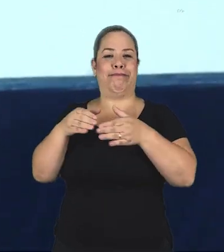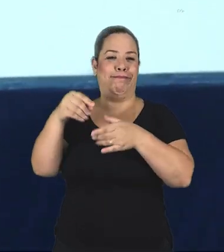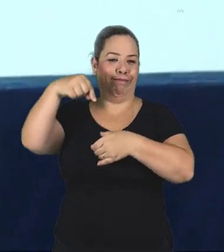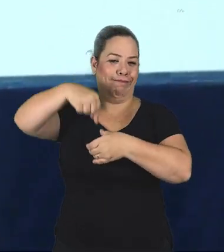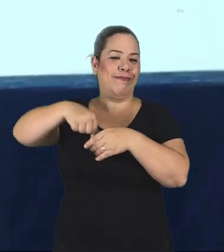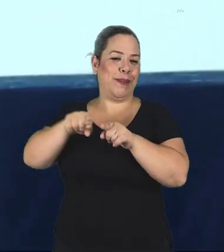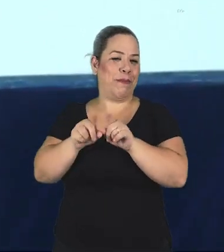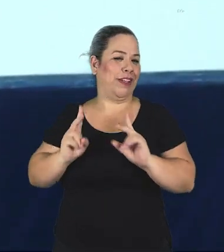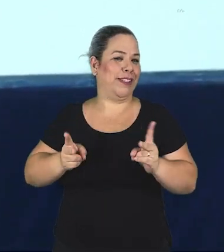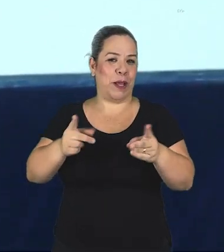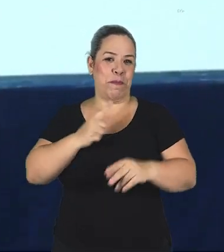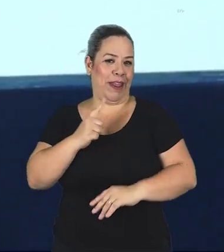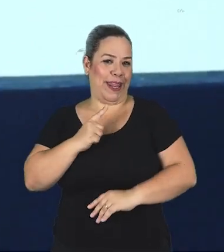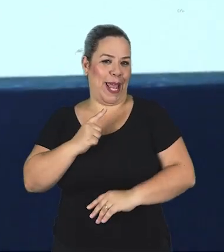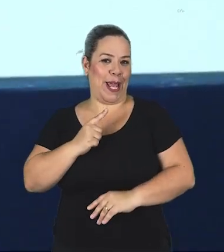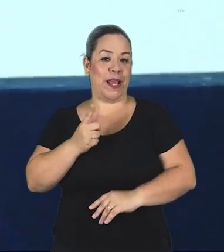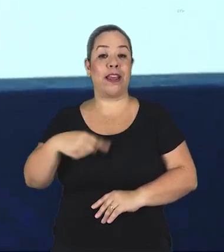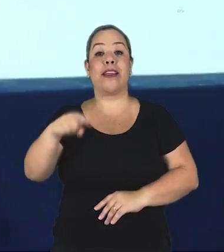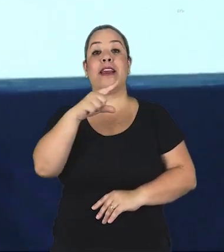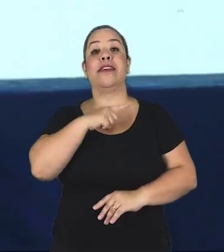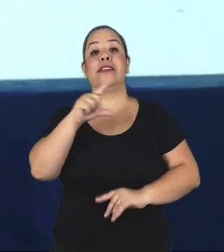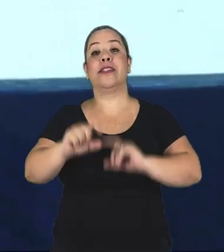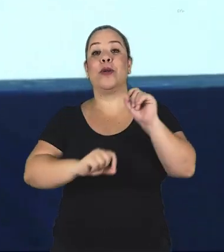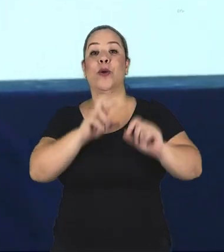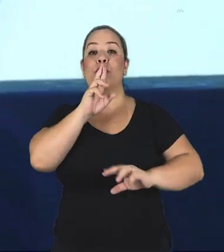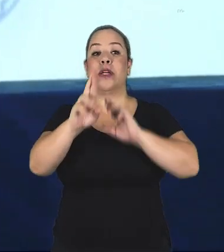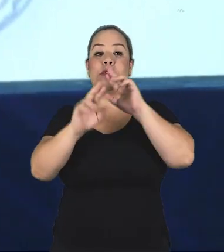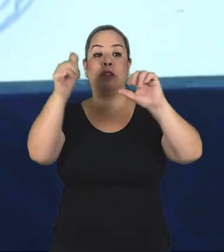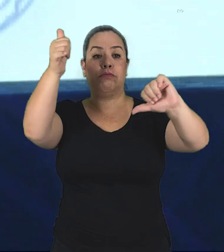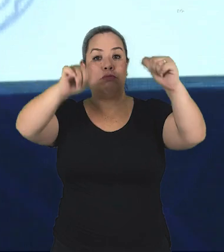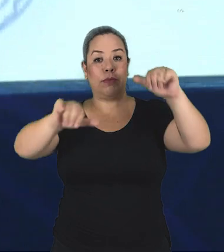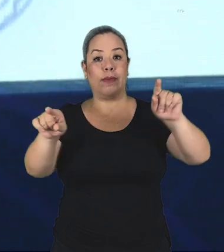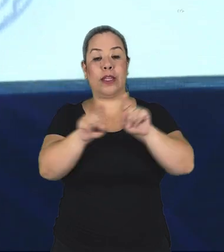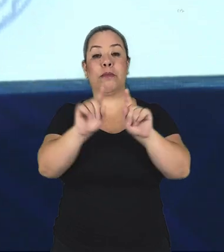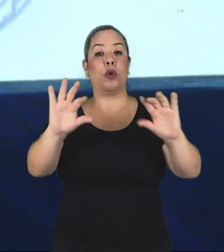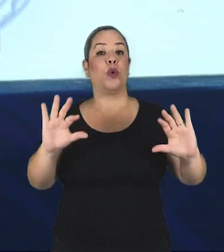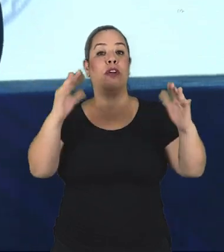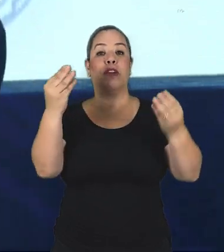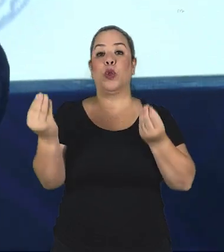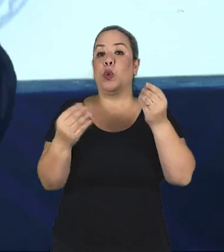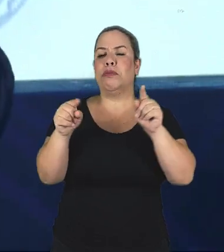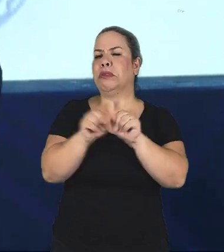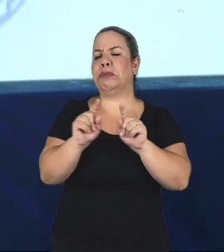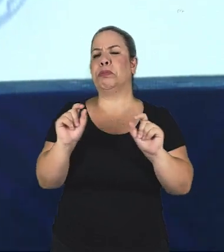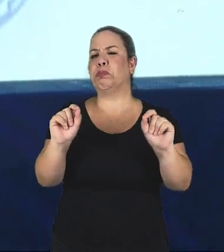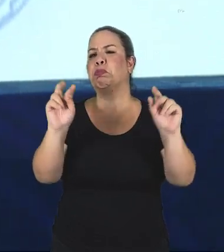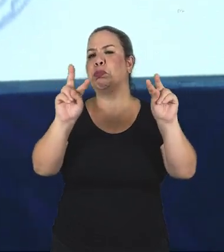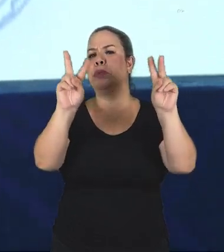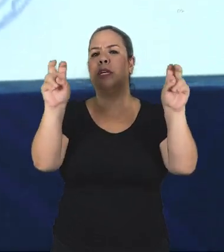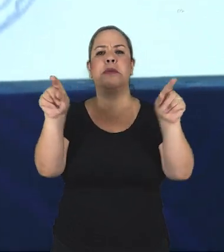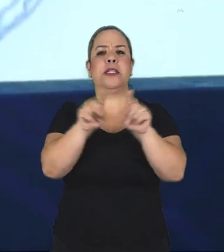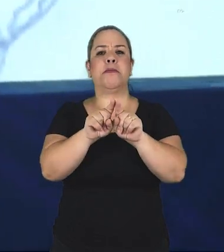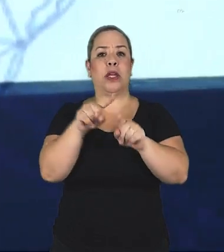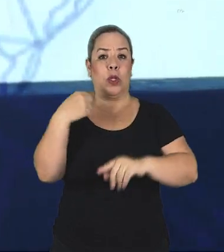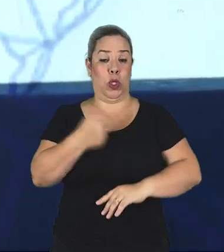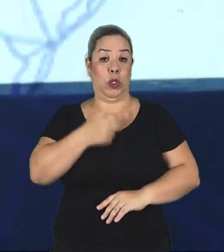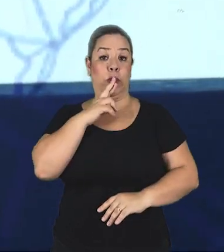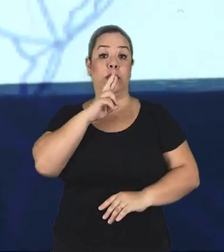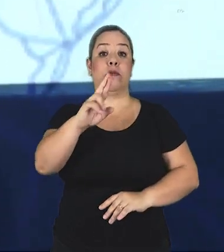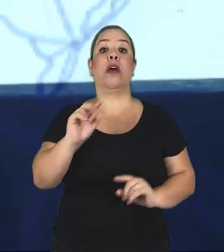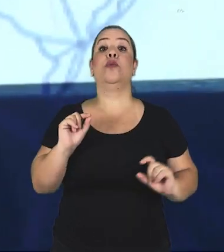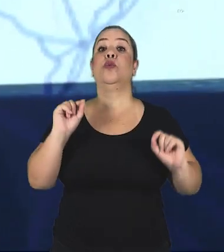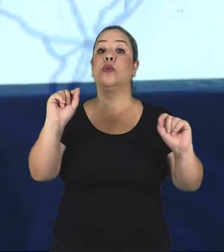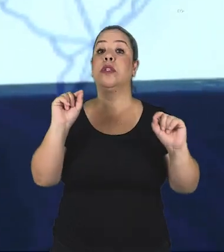equipe, do grupo. E eles têm um diagnóstico, como é que foi o evento, o evento era sobre o quê, o que estava acontecendo. Nosso diagnóstico.